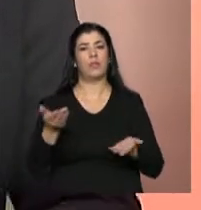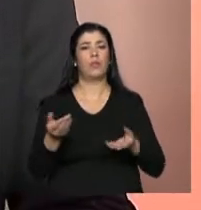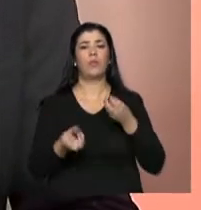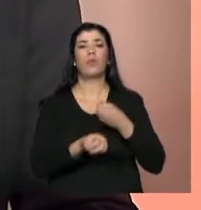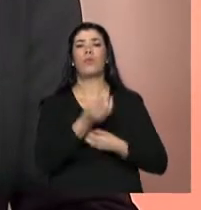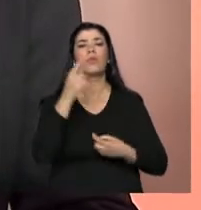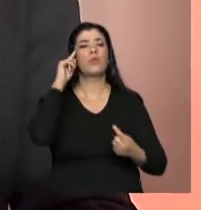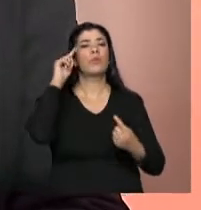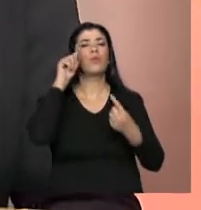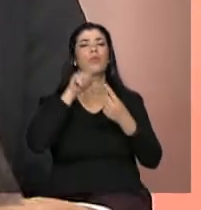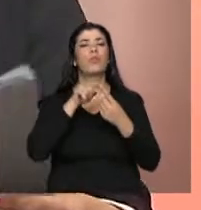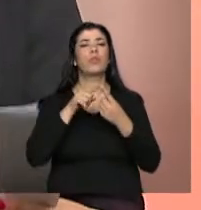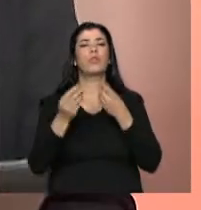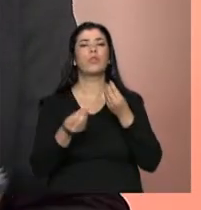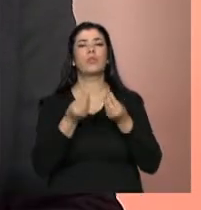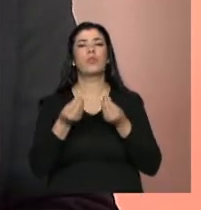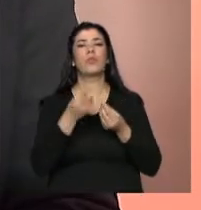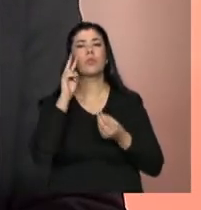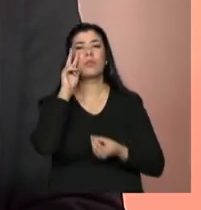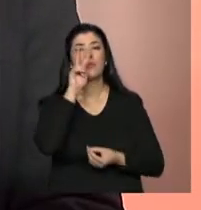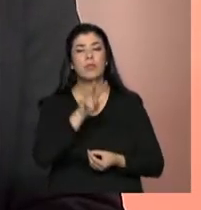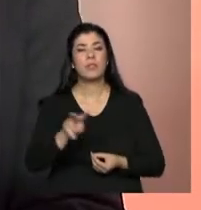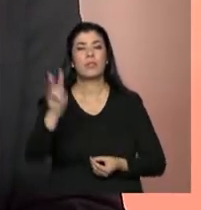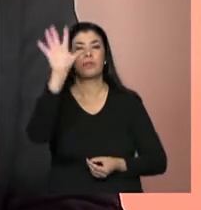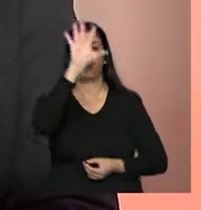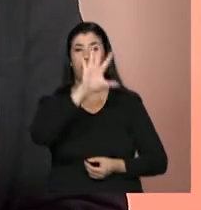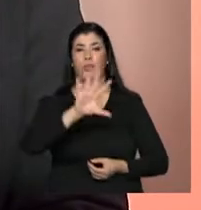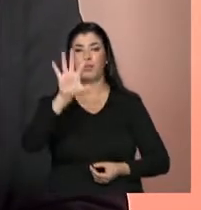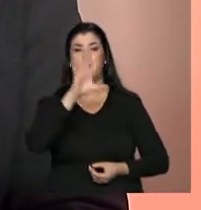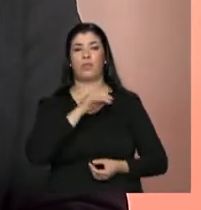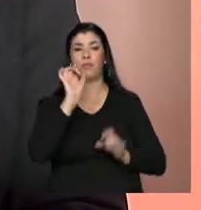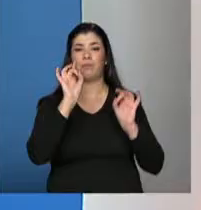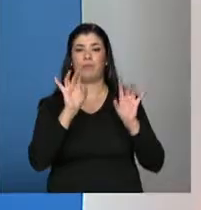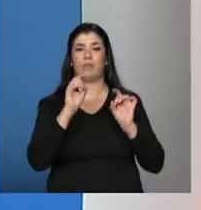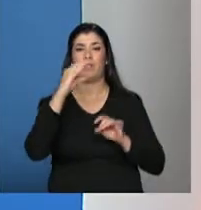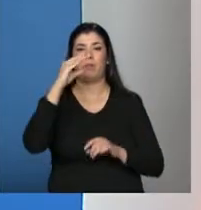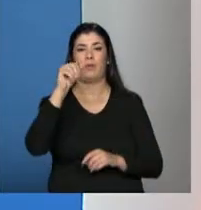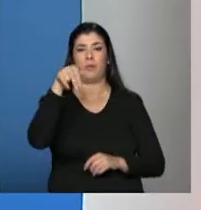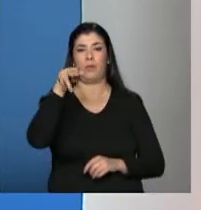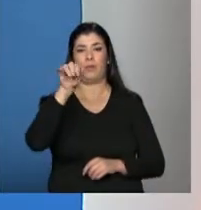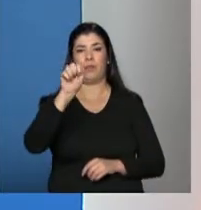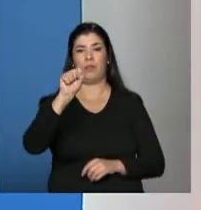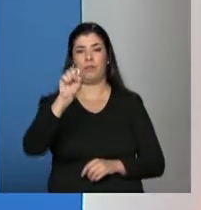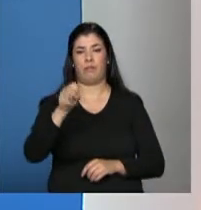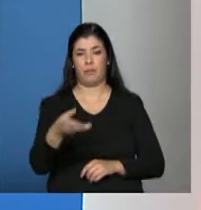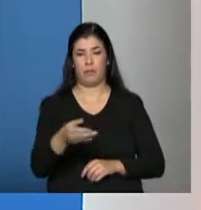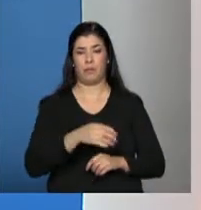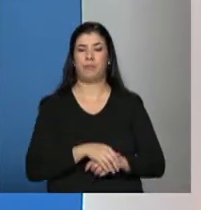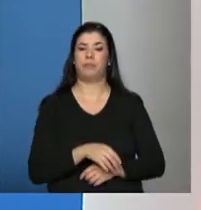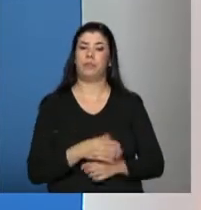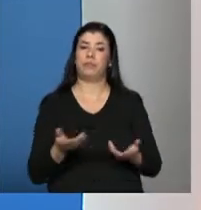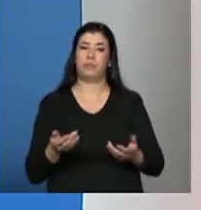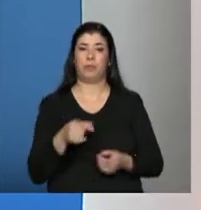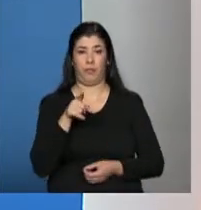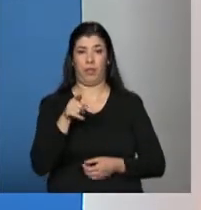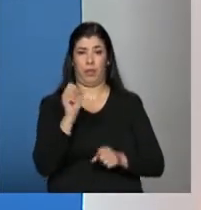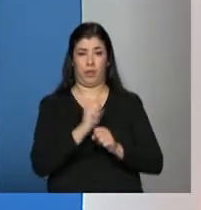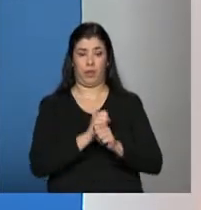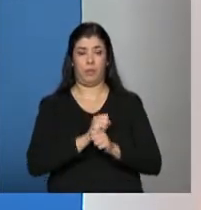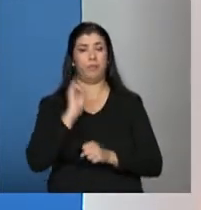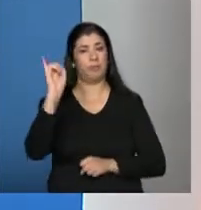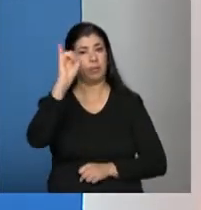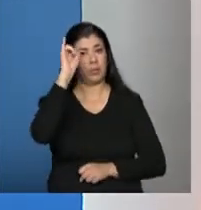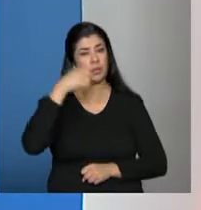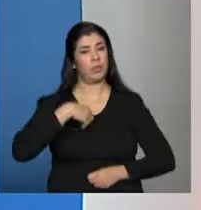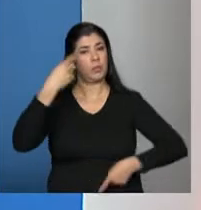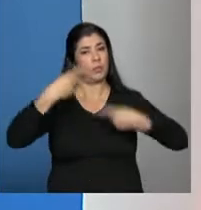quais são as suas metas? Enfim, vai ter um olhar especial aí para o Quineas? É, esse é um ano muito importante para a gente discutir a rede privada. É